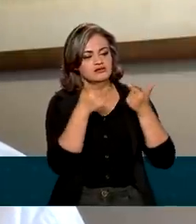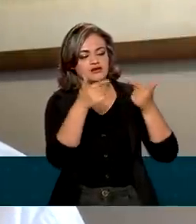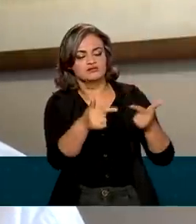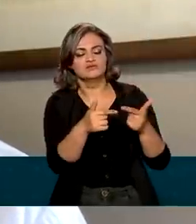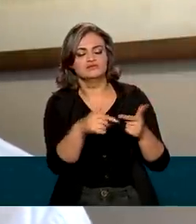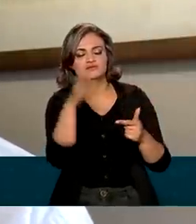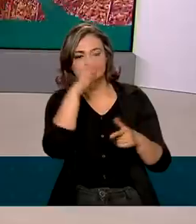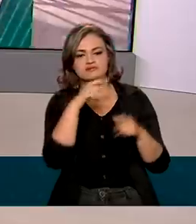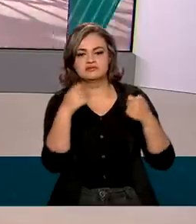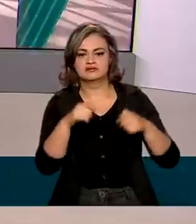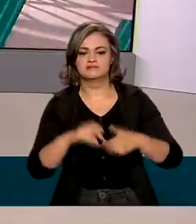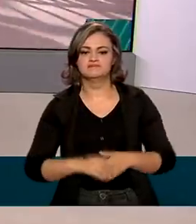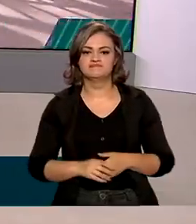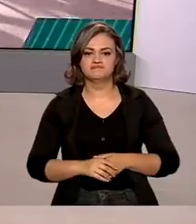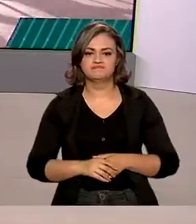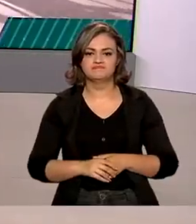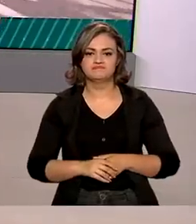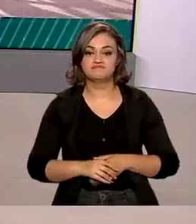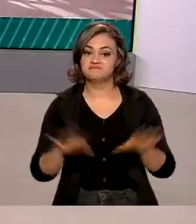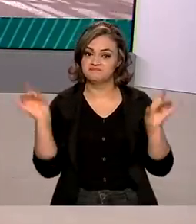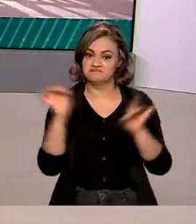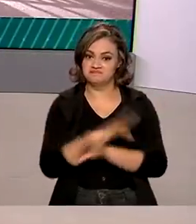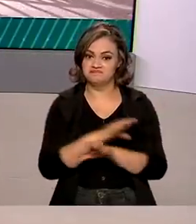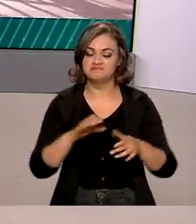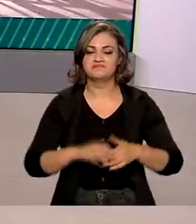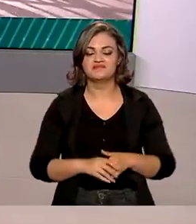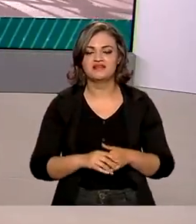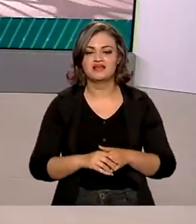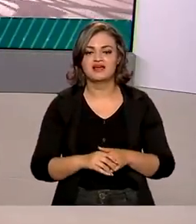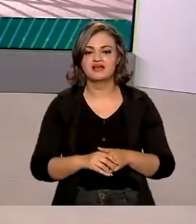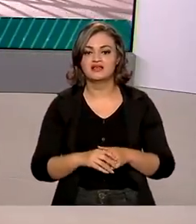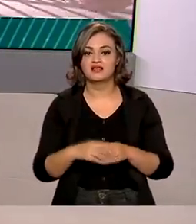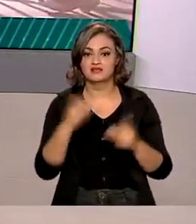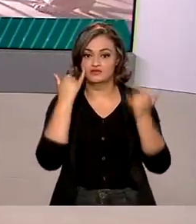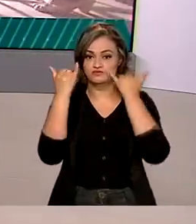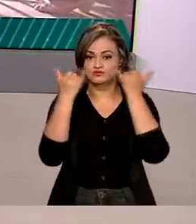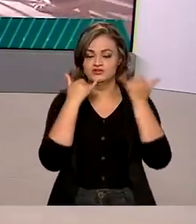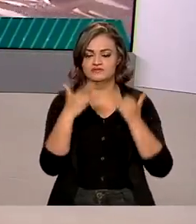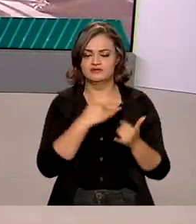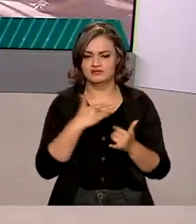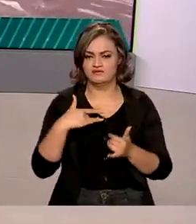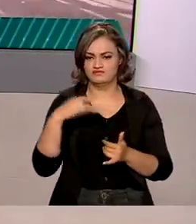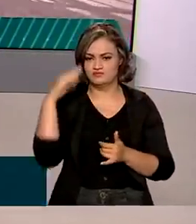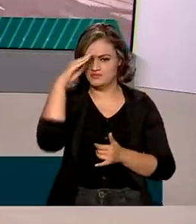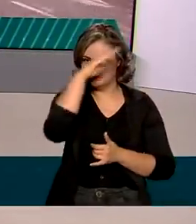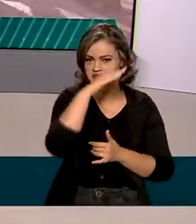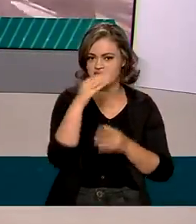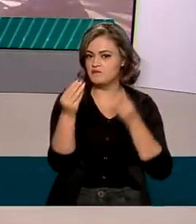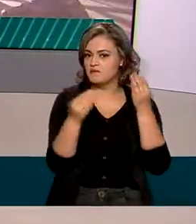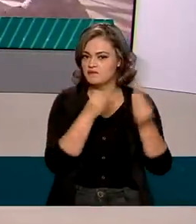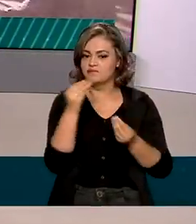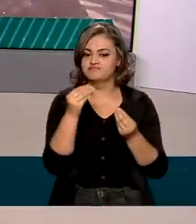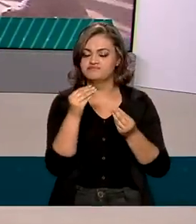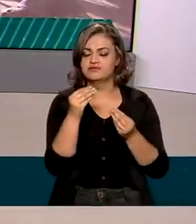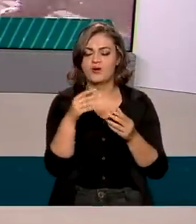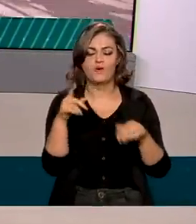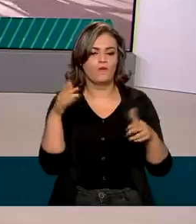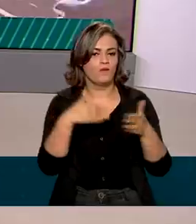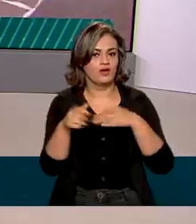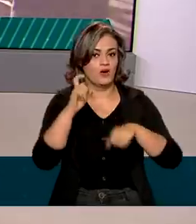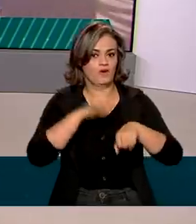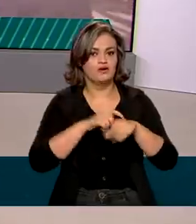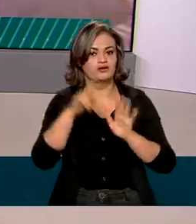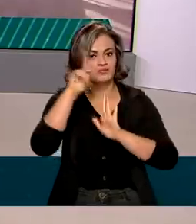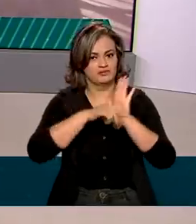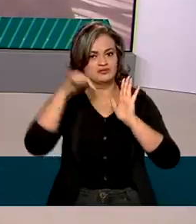que o país tem. O Brasil em Dia fica por aqui, mais notícias sobre o estado de saúde do presidente Jair Bolsonaro a qualquer momento